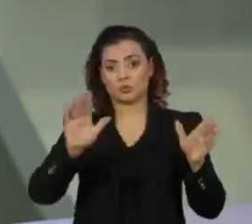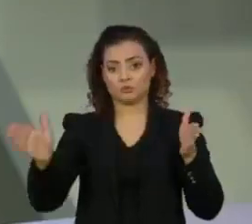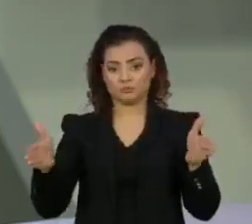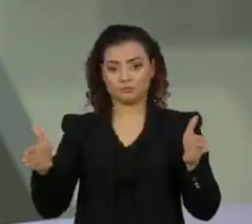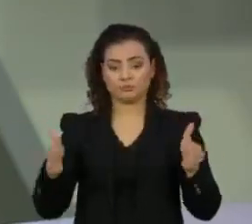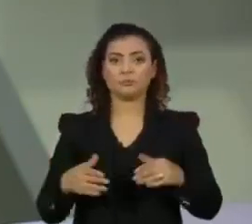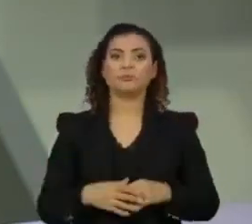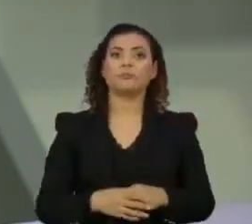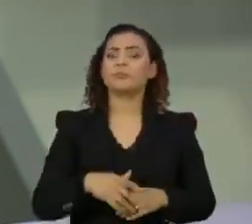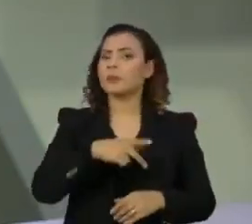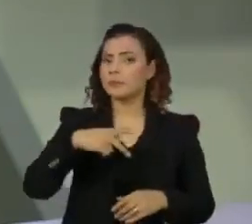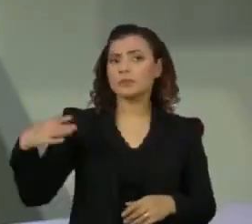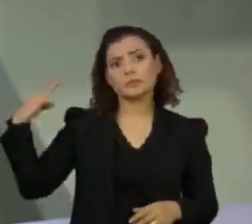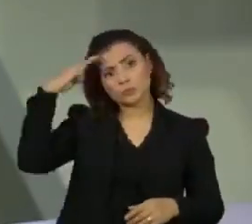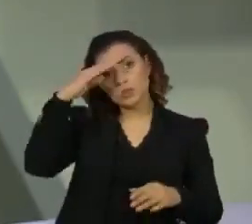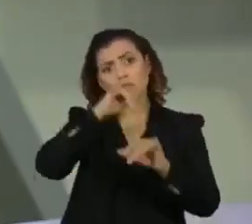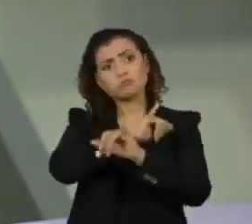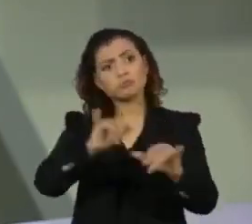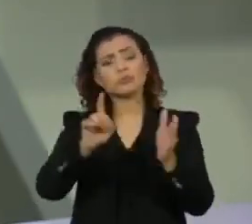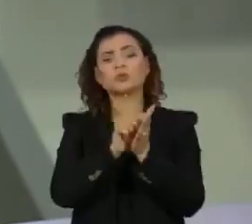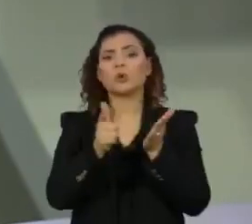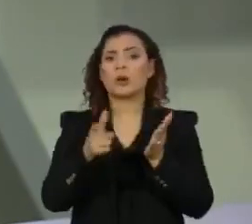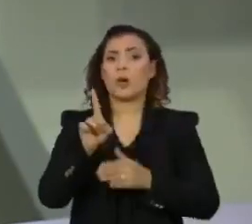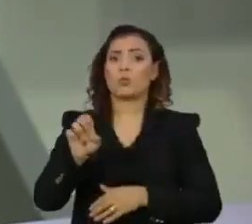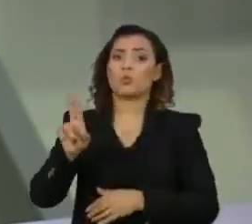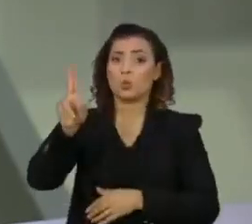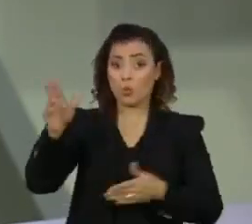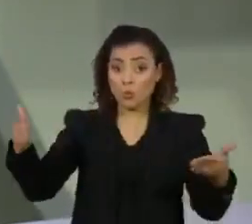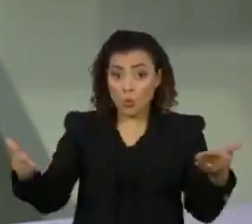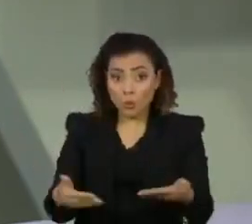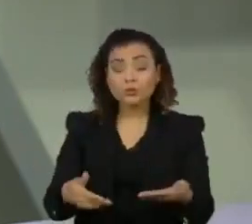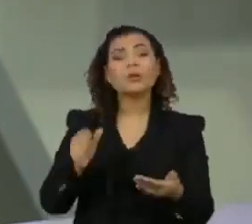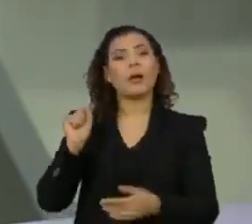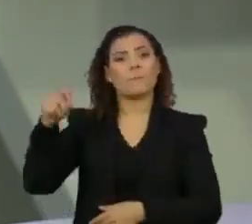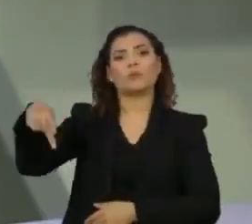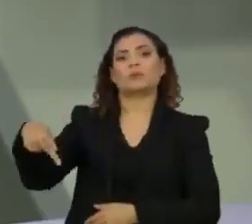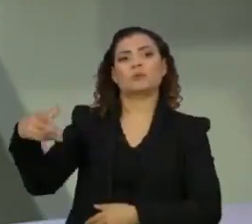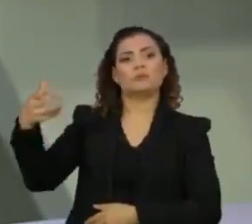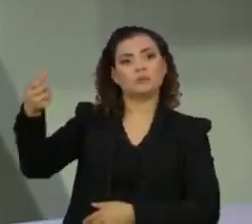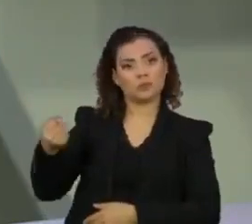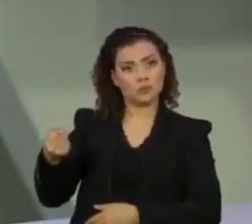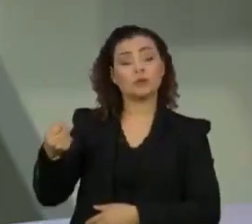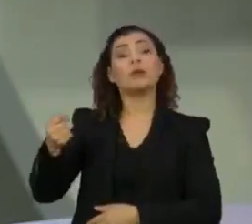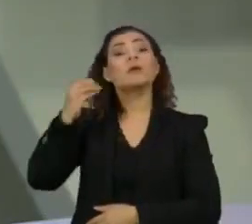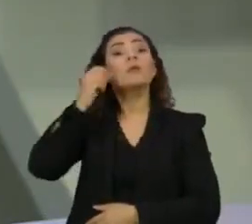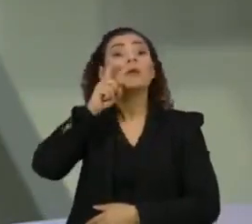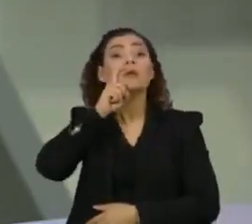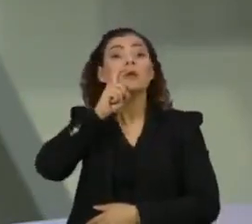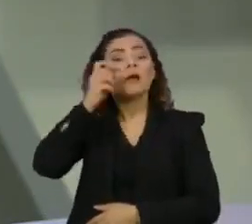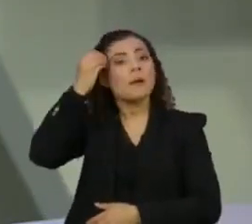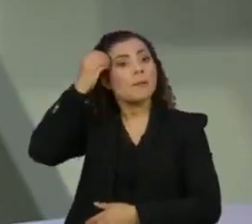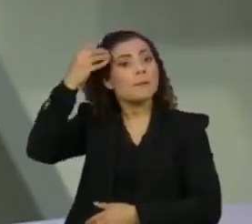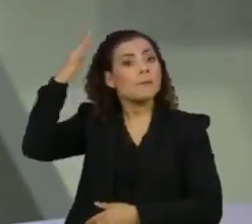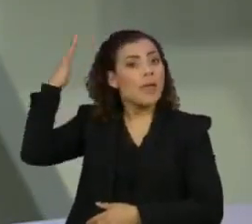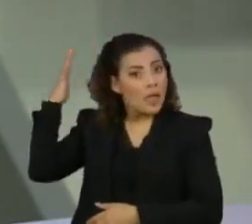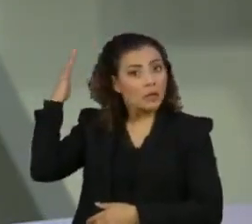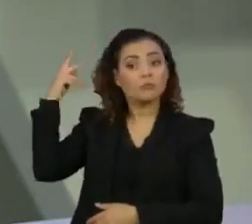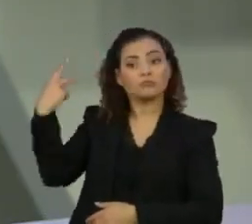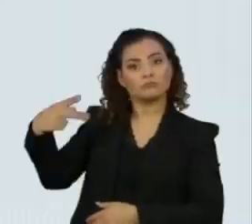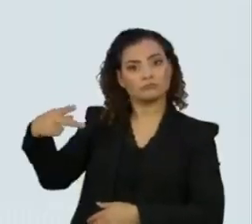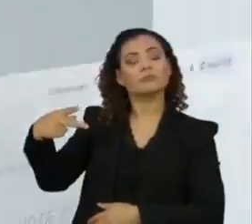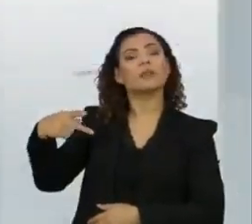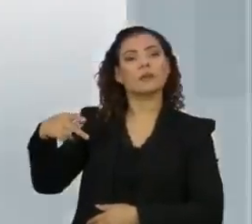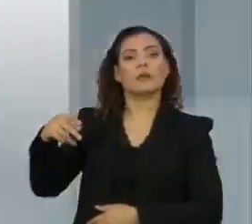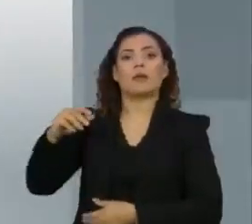O presidente Jair Bolsonaro publicou hoje no Diário Oficial da União a aposentadoria do ministro Marco Aurélio Mello do Supremo Tribunal Federal.